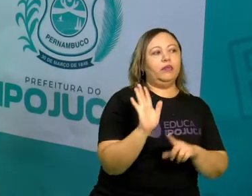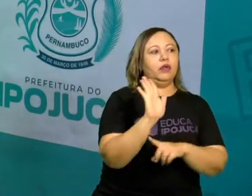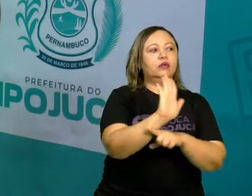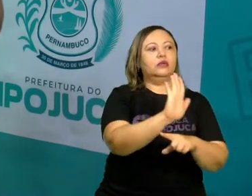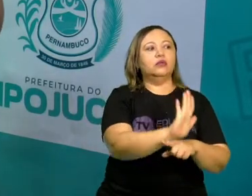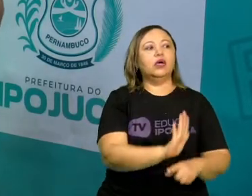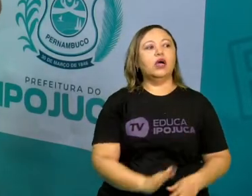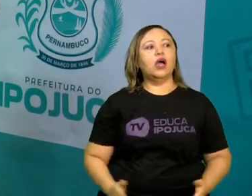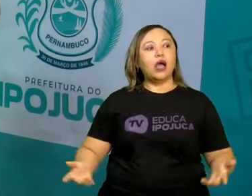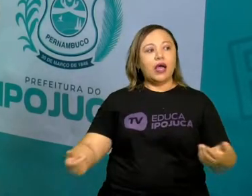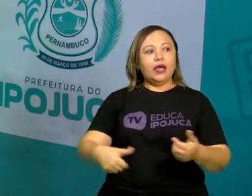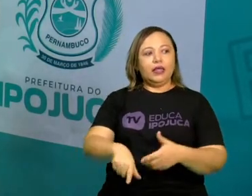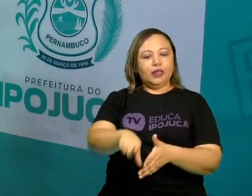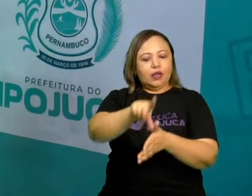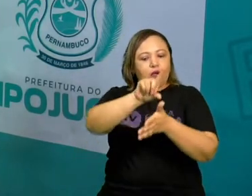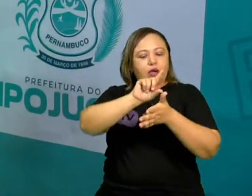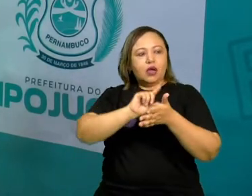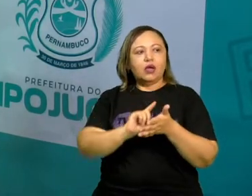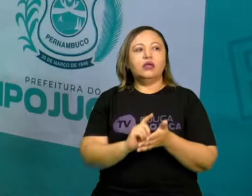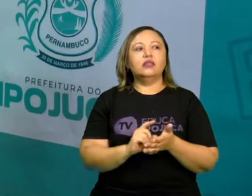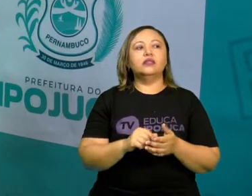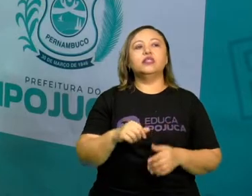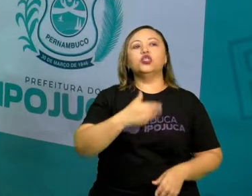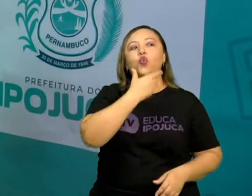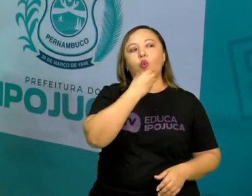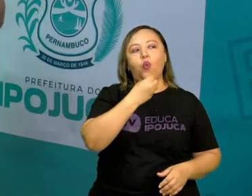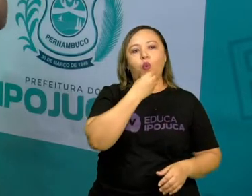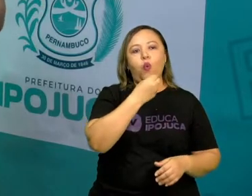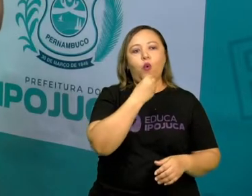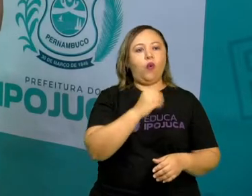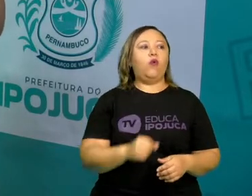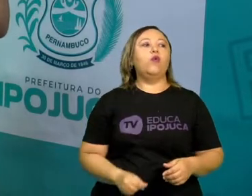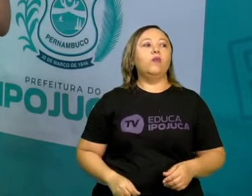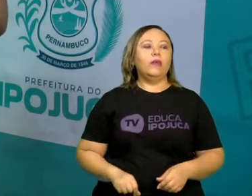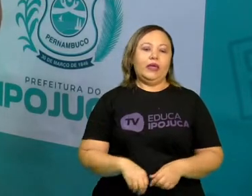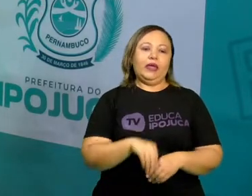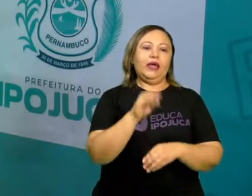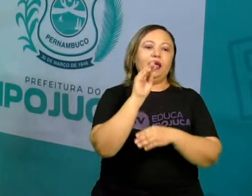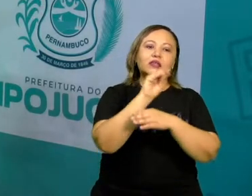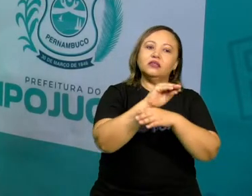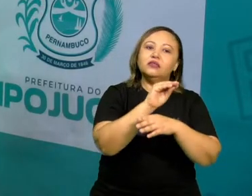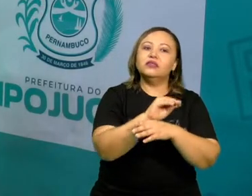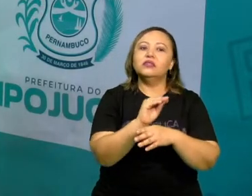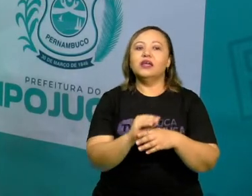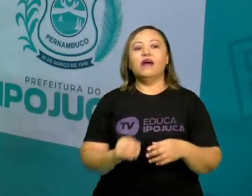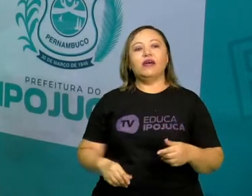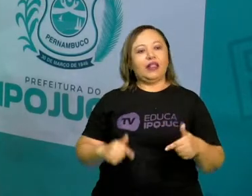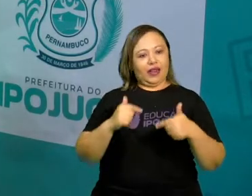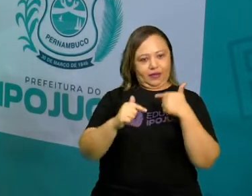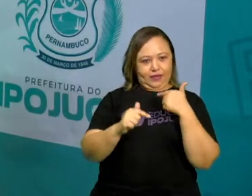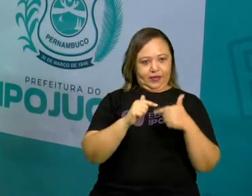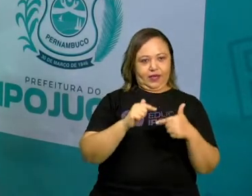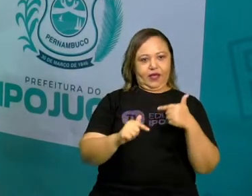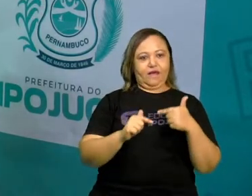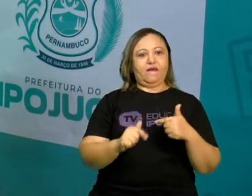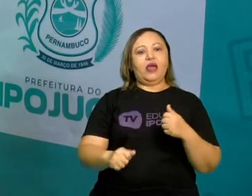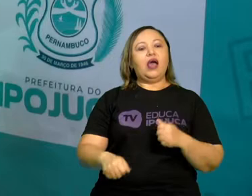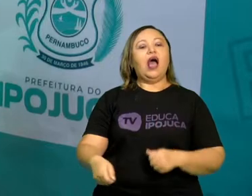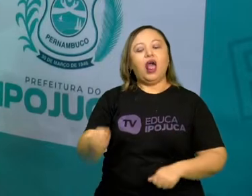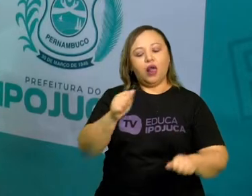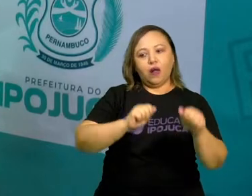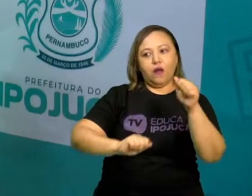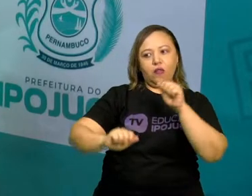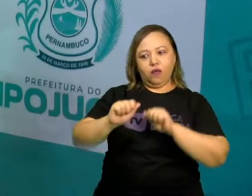economicamente pelo trabalho da figura masculina, como a tia falou, o trabalho econômico da casa era